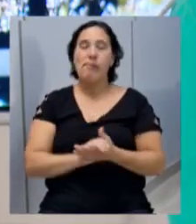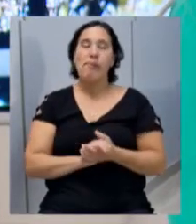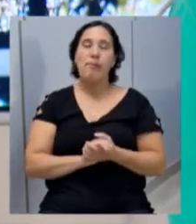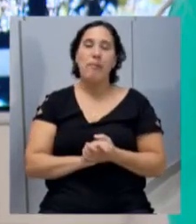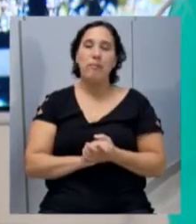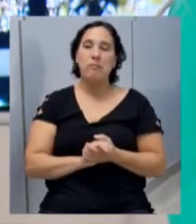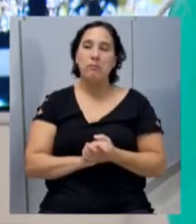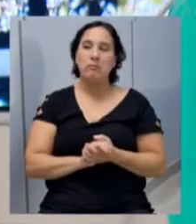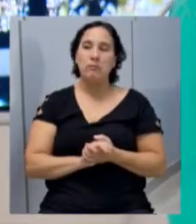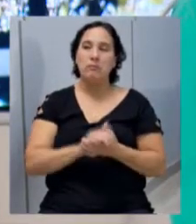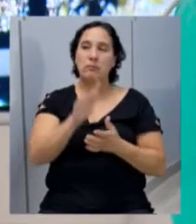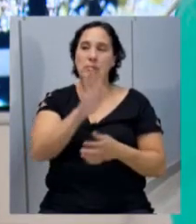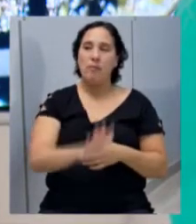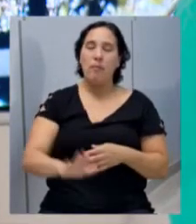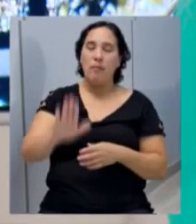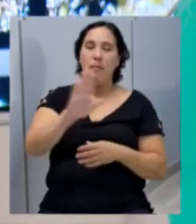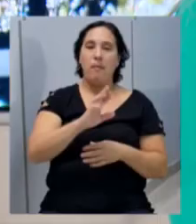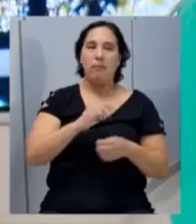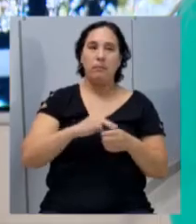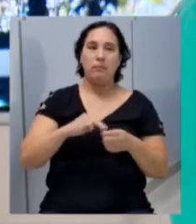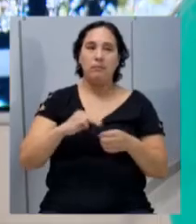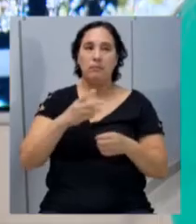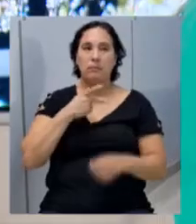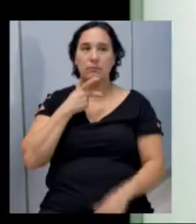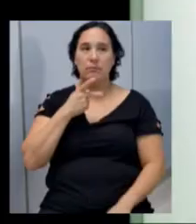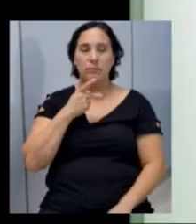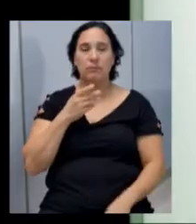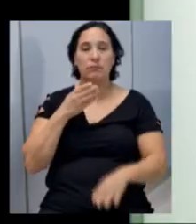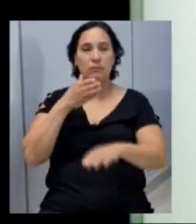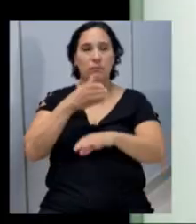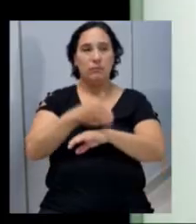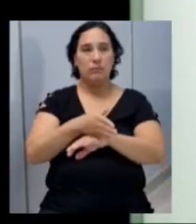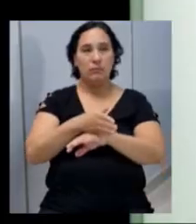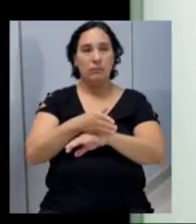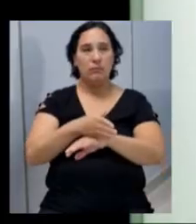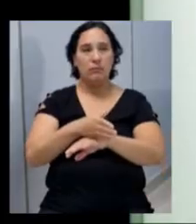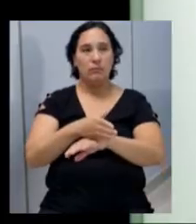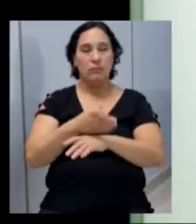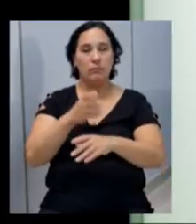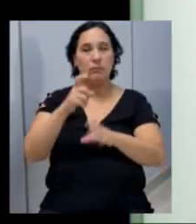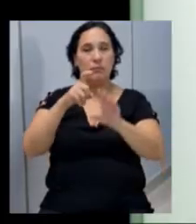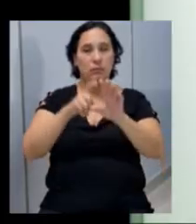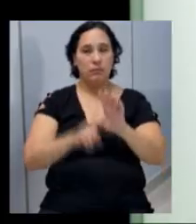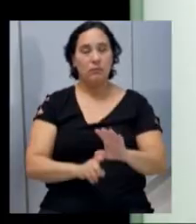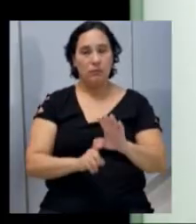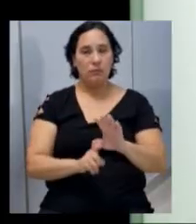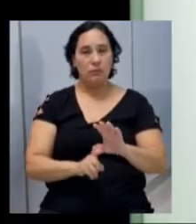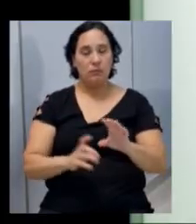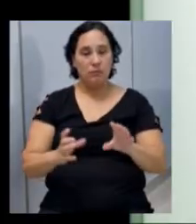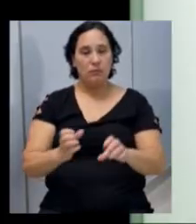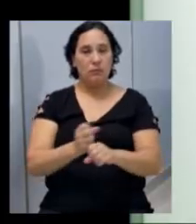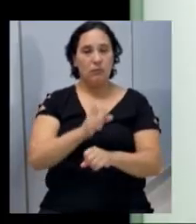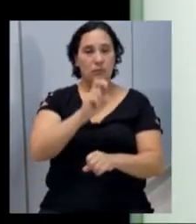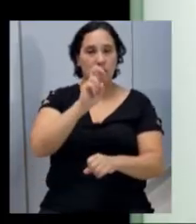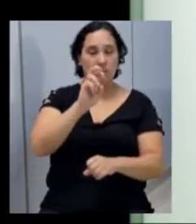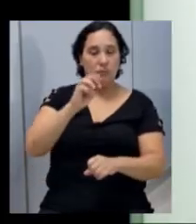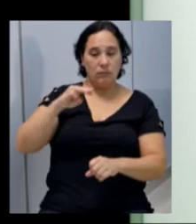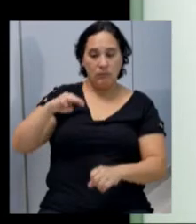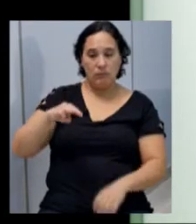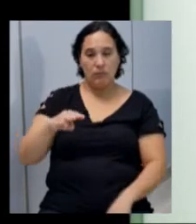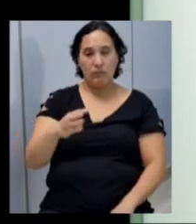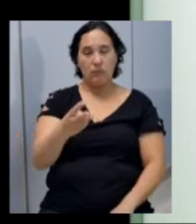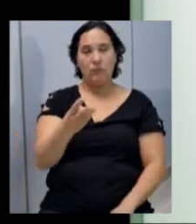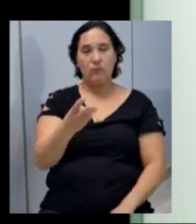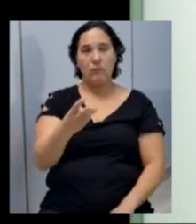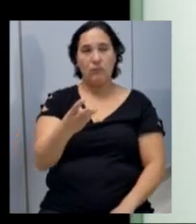E o encargos gerais do município, conforme eu falei, que ele entra toda a amortização da dívida, totalizando 5 milhões e 250,